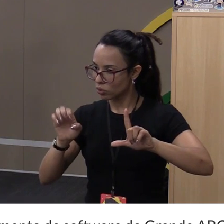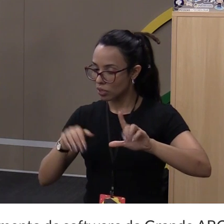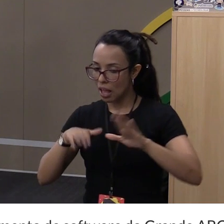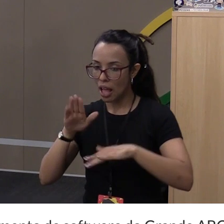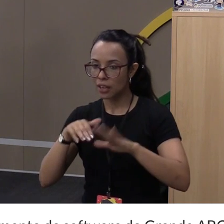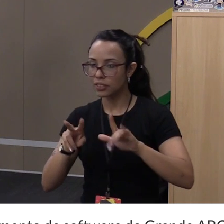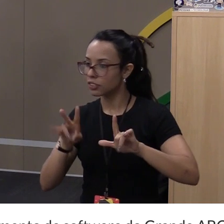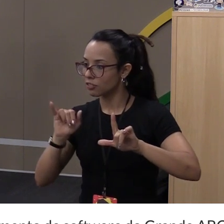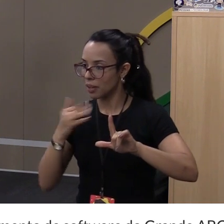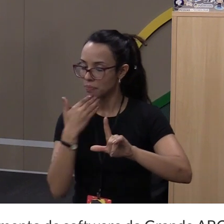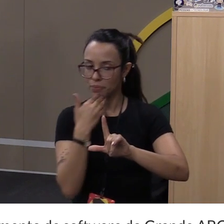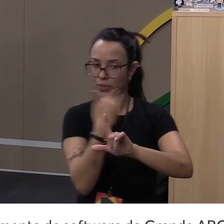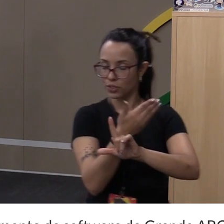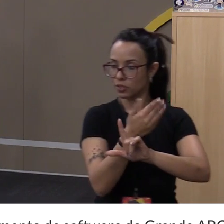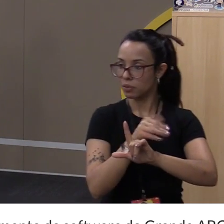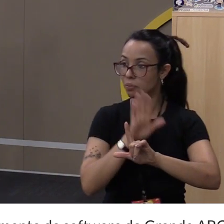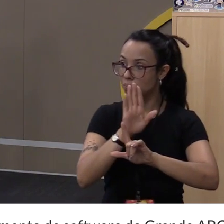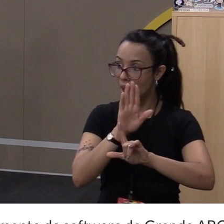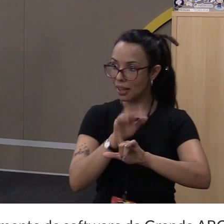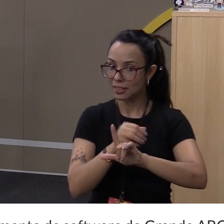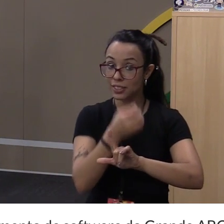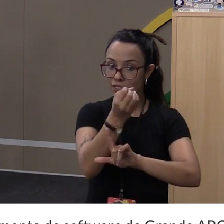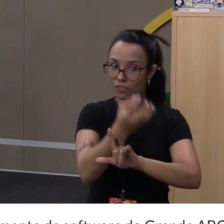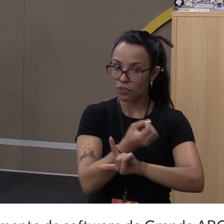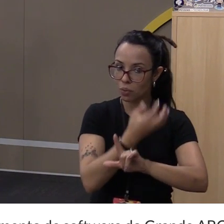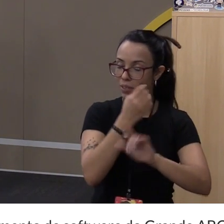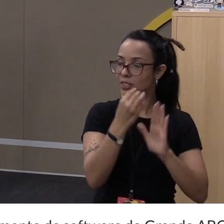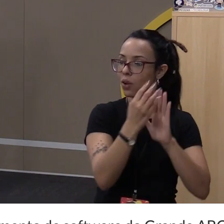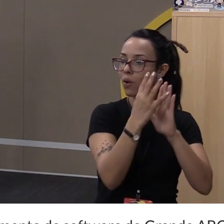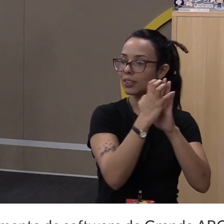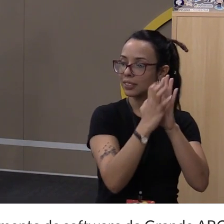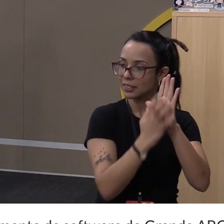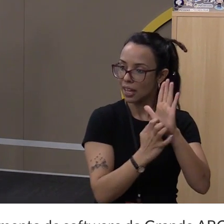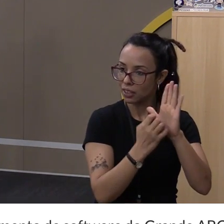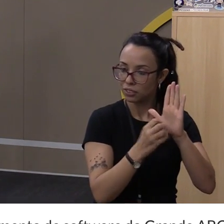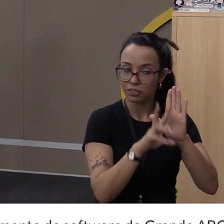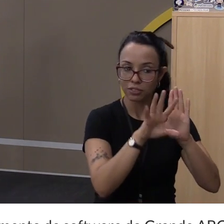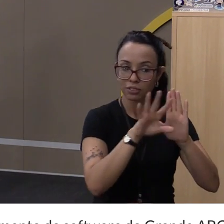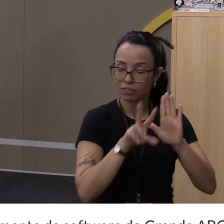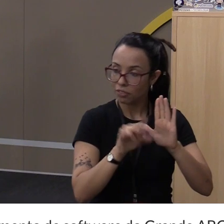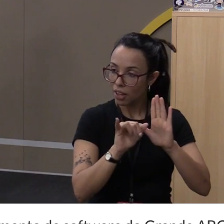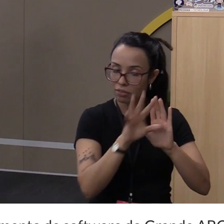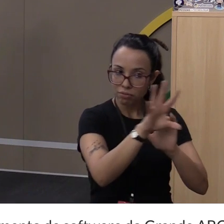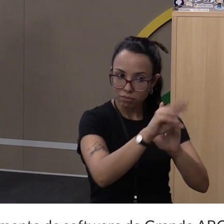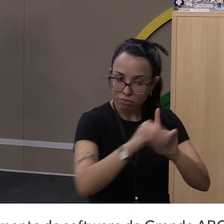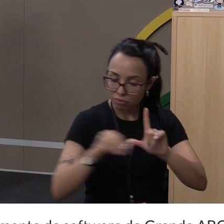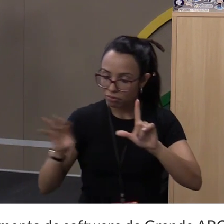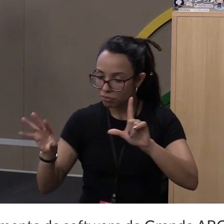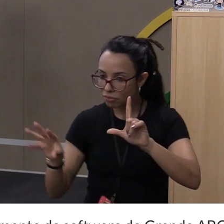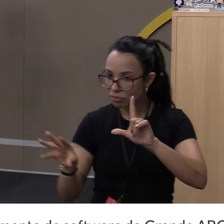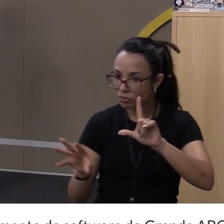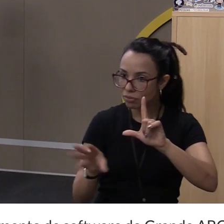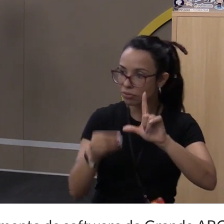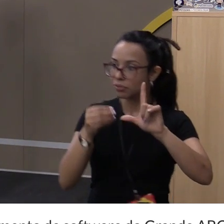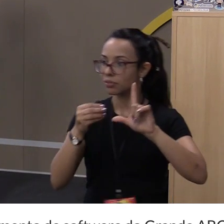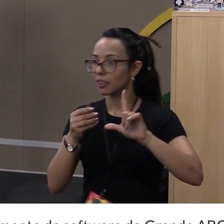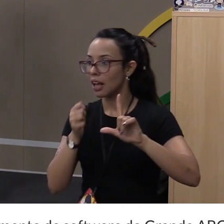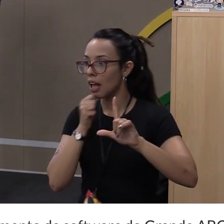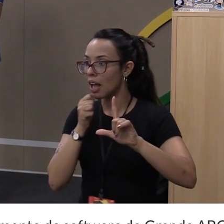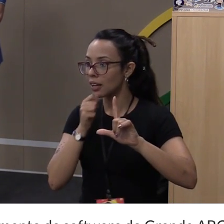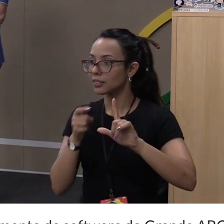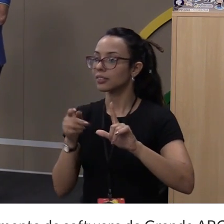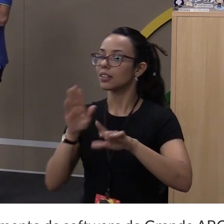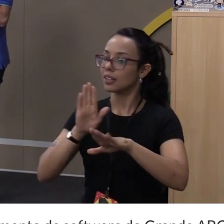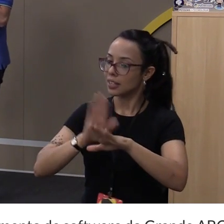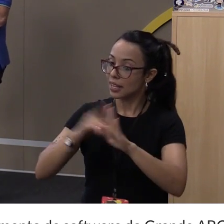conteúdo da página vem com os dados que vão ser colocados na página inseridos no código fonte para ser executado um JavaScript.